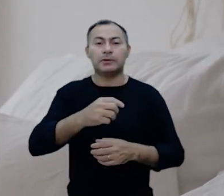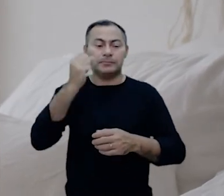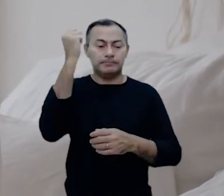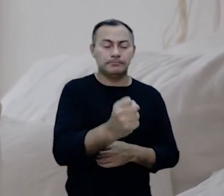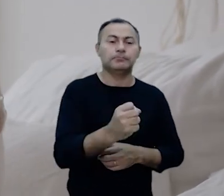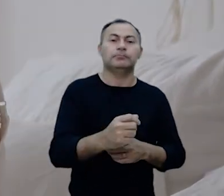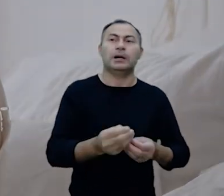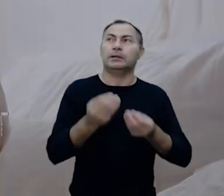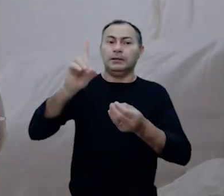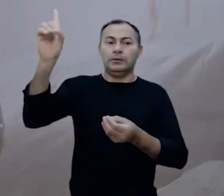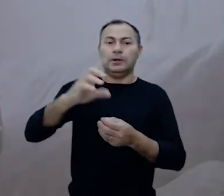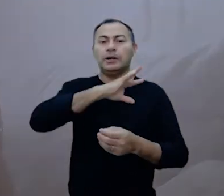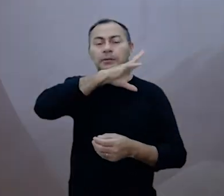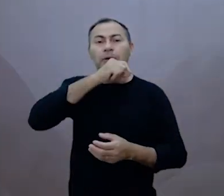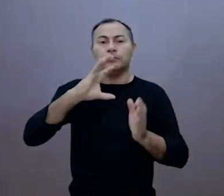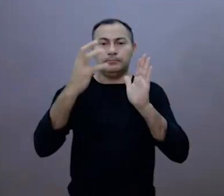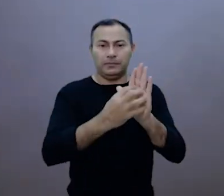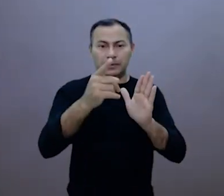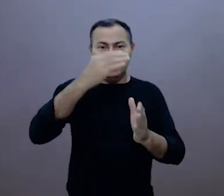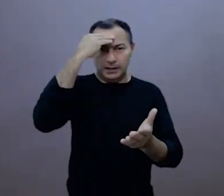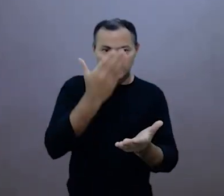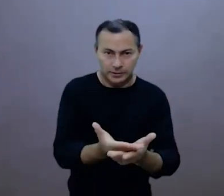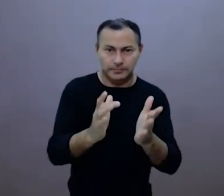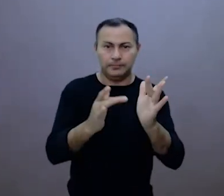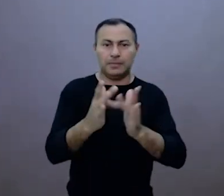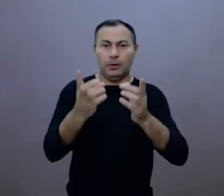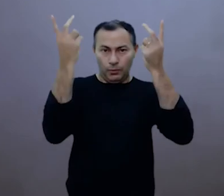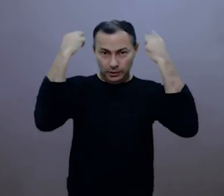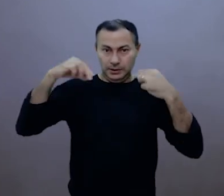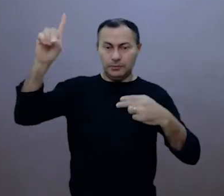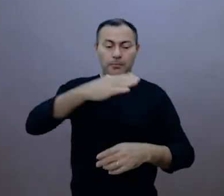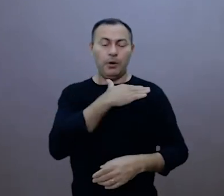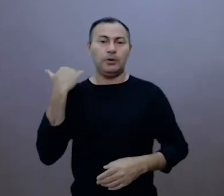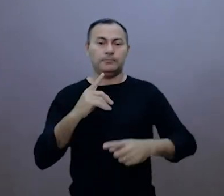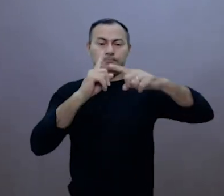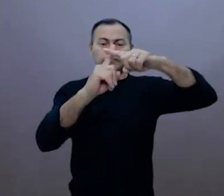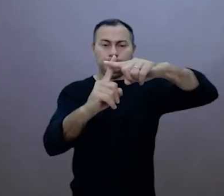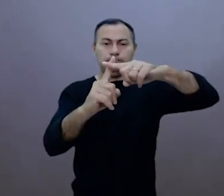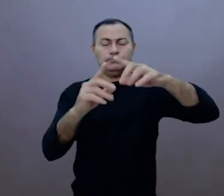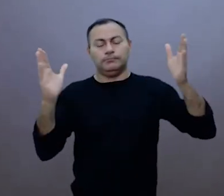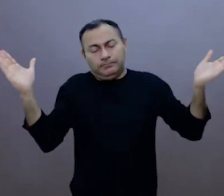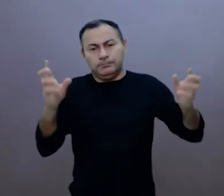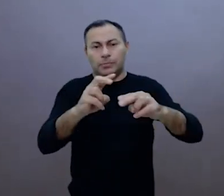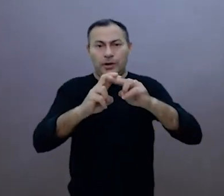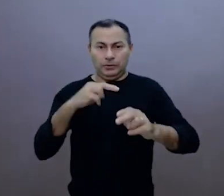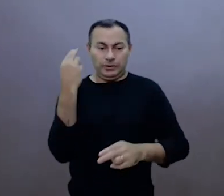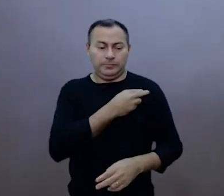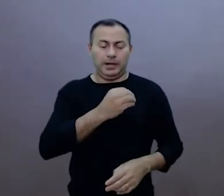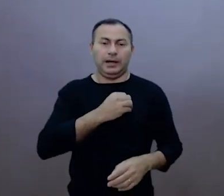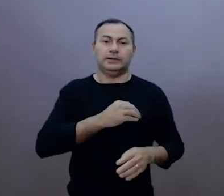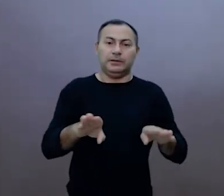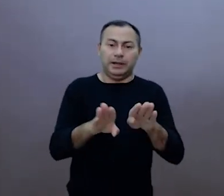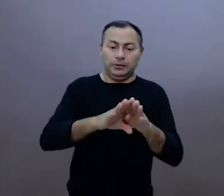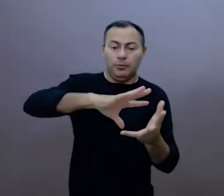sacrificar este animal é o símbolo de que você acredita que Jesus Cristo é o Cordeiro de Deus que morreu na cruz por nossos pecados e